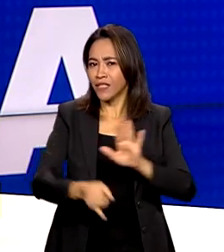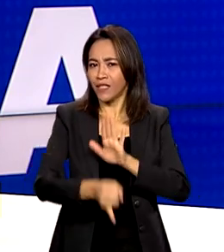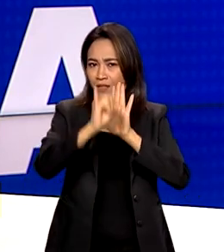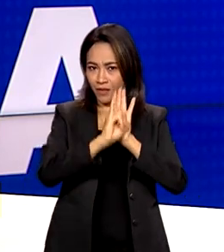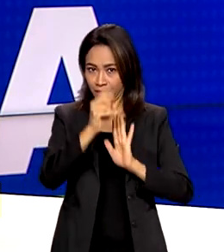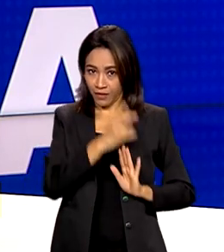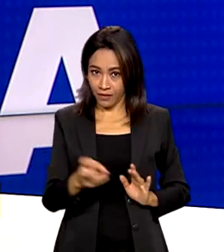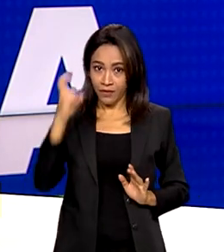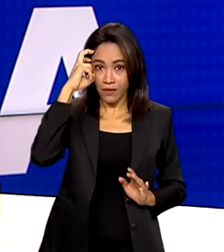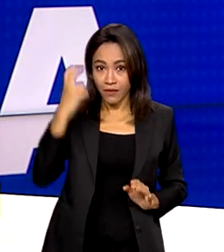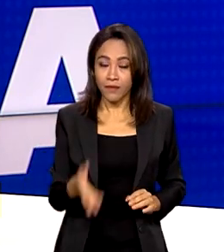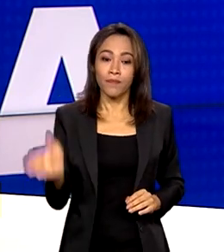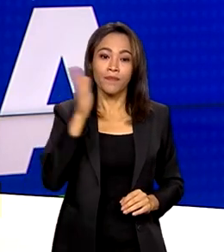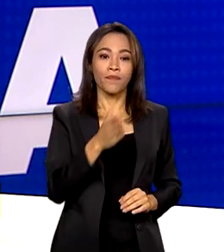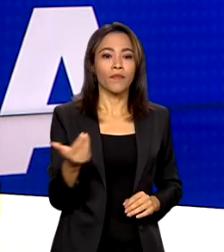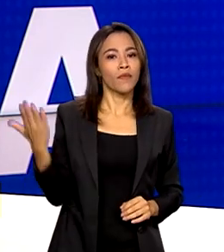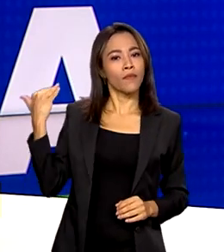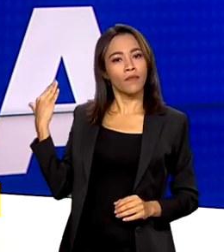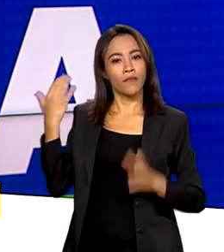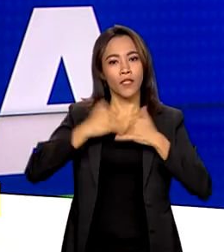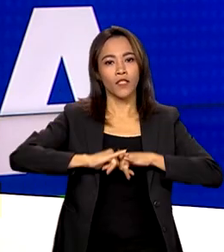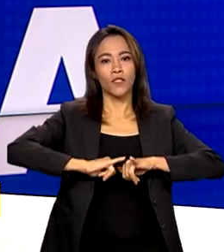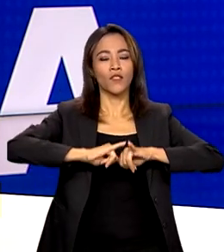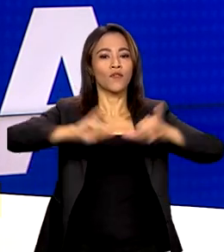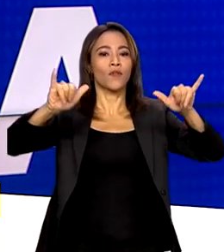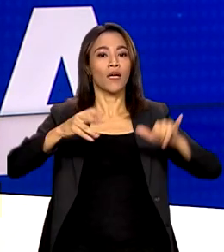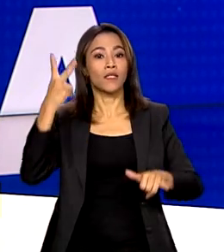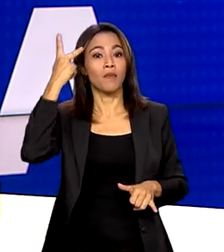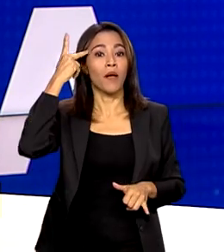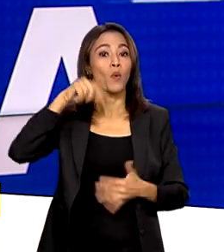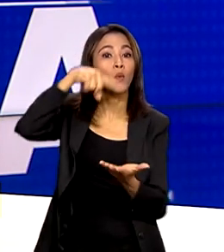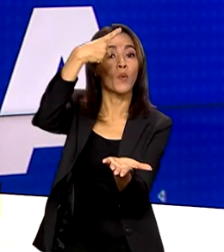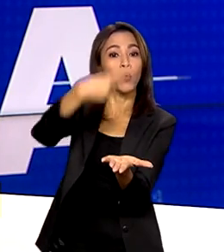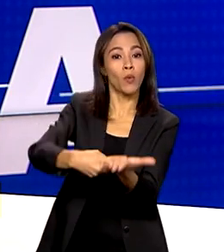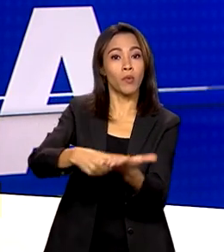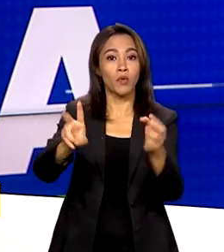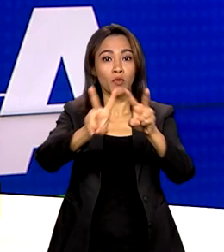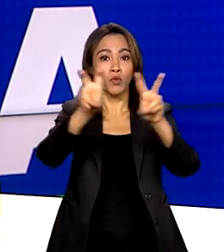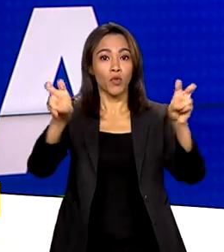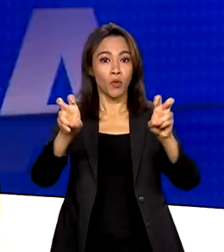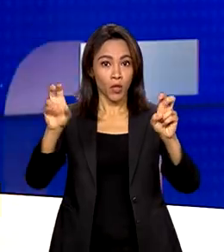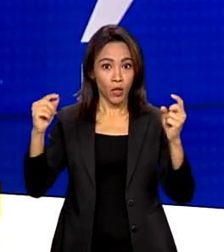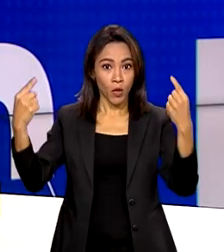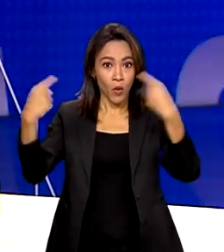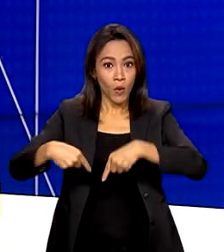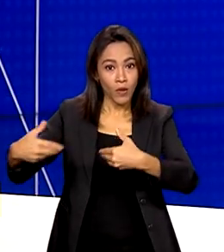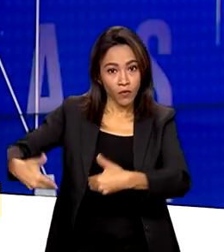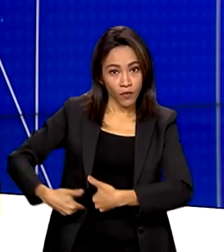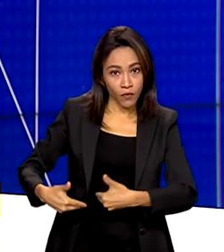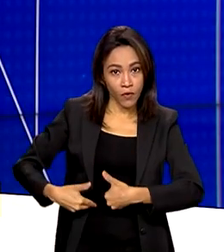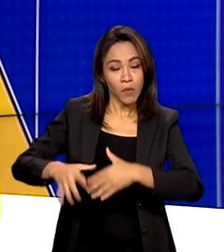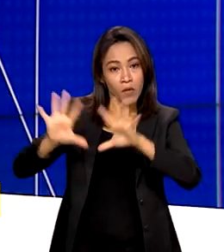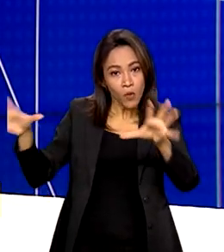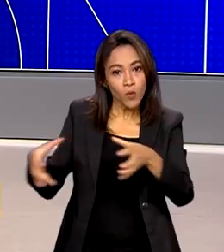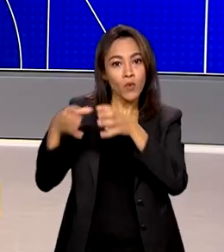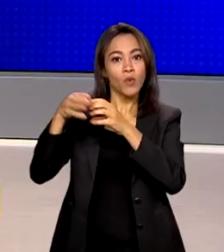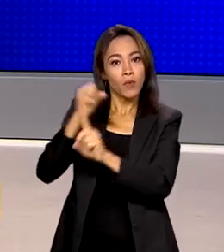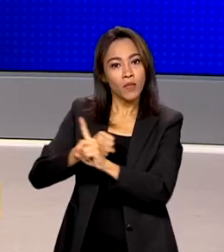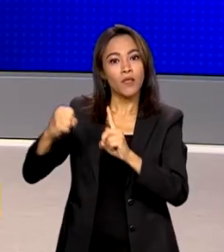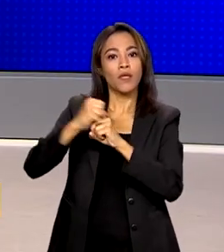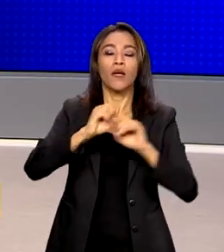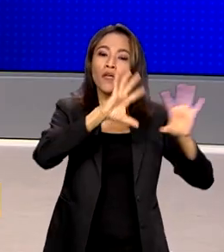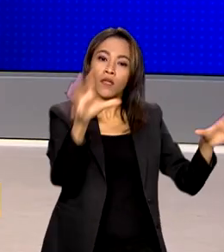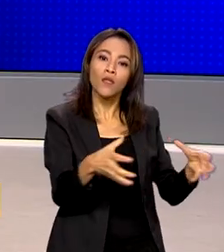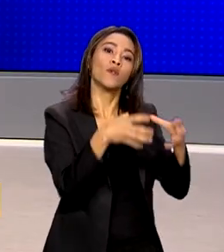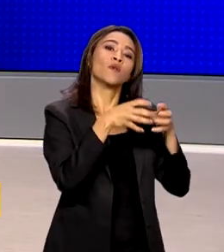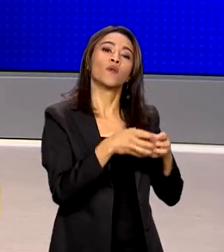Foi lançado em São Paulo o Pacto contra a Fome, que reúne representantes da sociedade civil e do governo federal. O